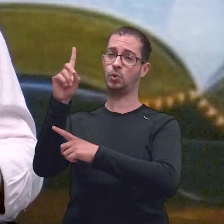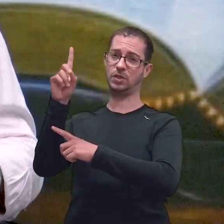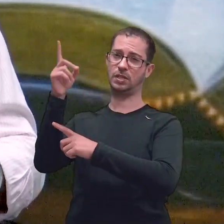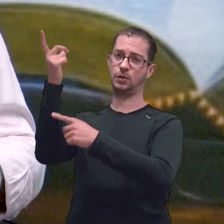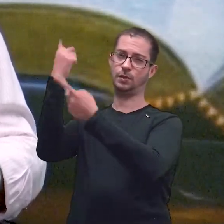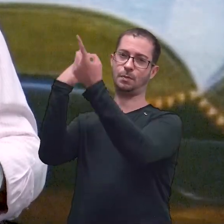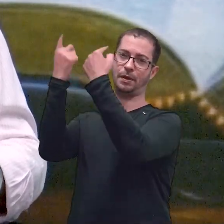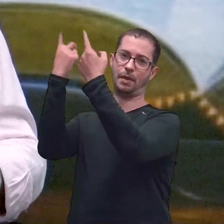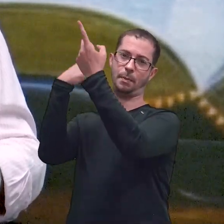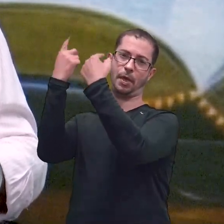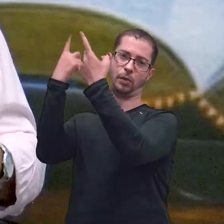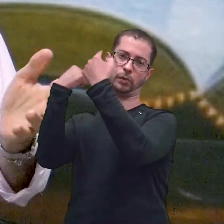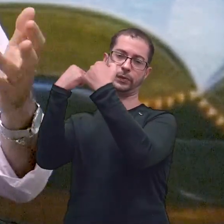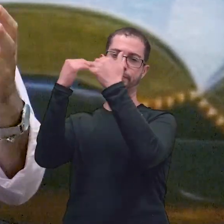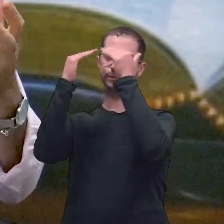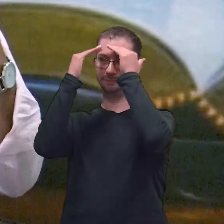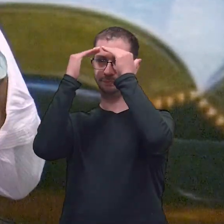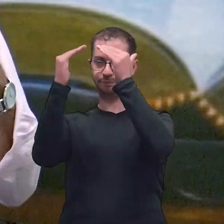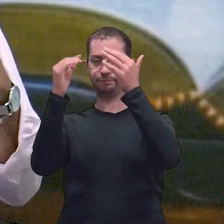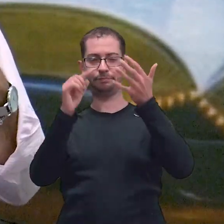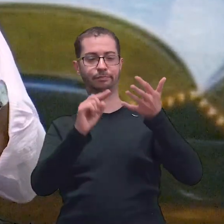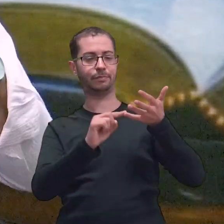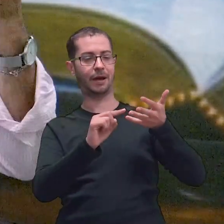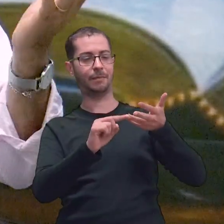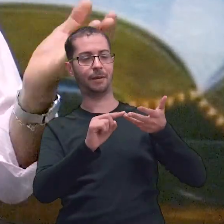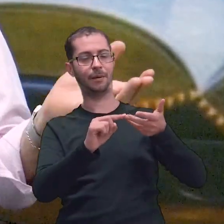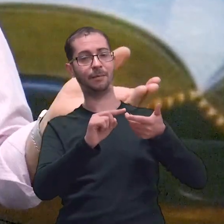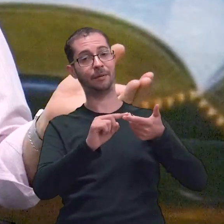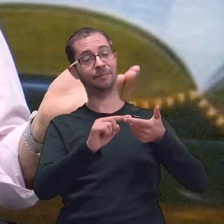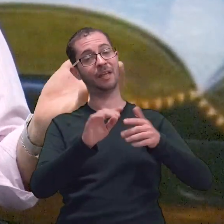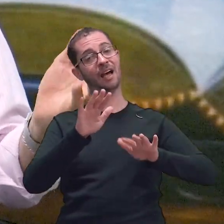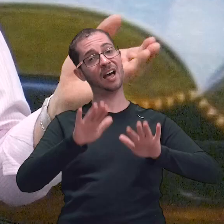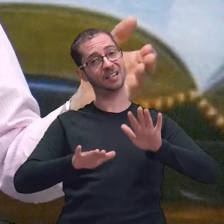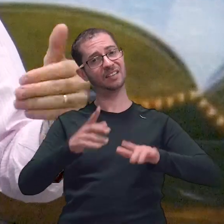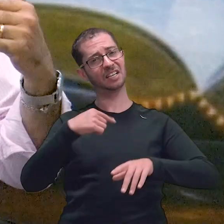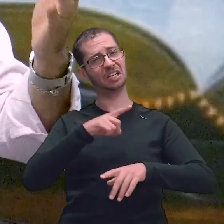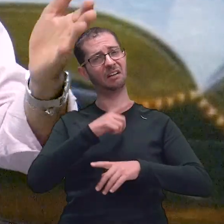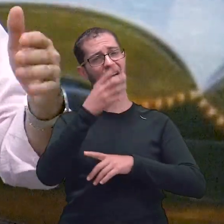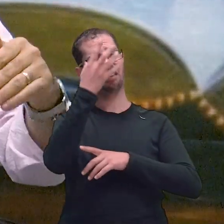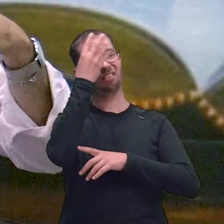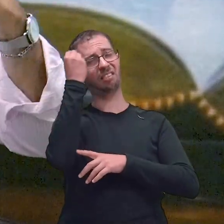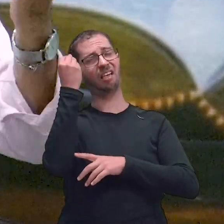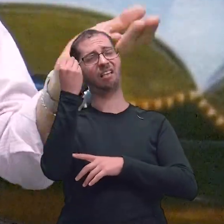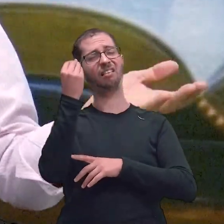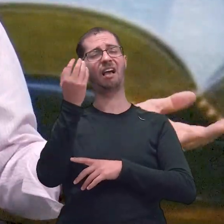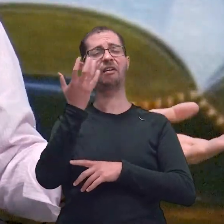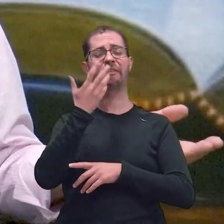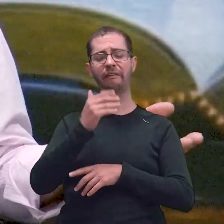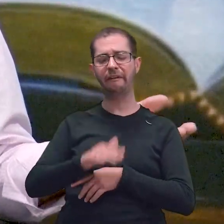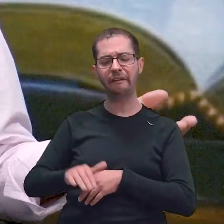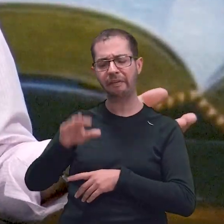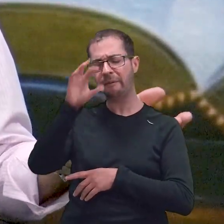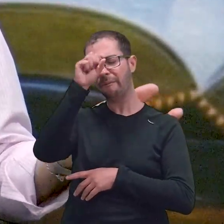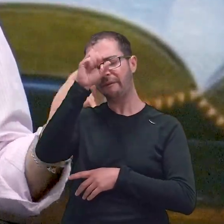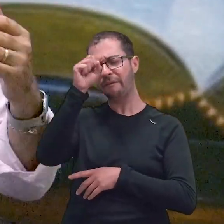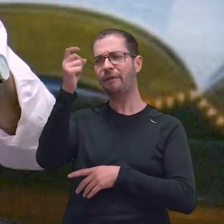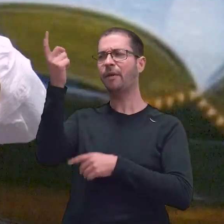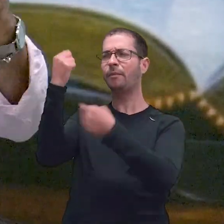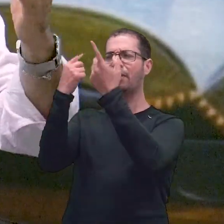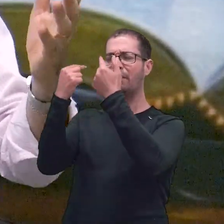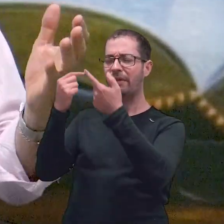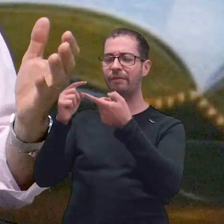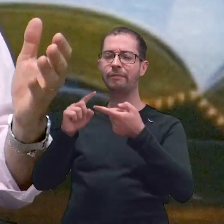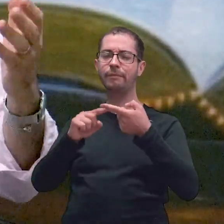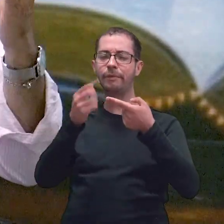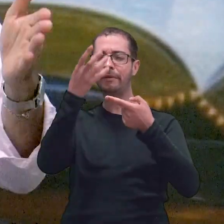Considerar os mandamentos. Muitas vezes a gente, como cristão, esquece dos mandamentos. A gente viu isso quando era pequeno, depois não lê mais a Bíblia. E aí